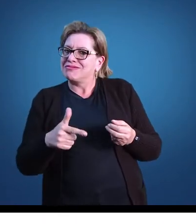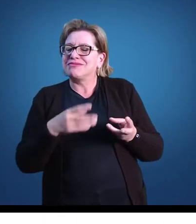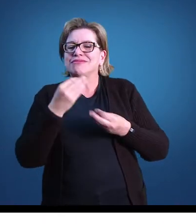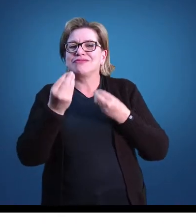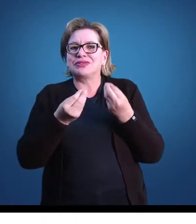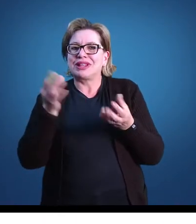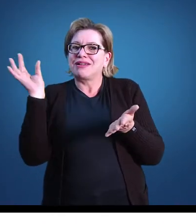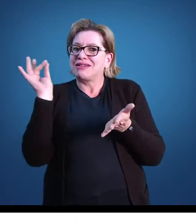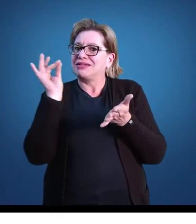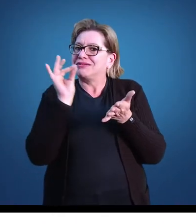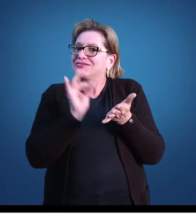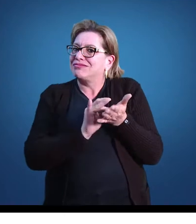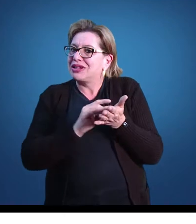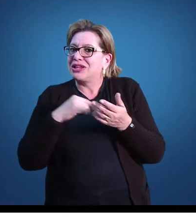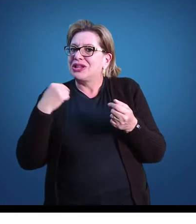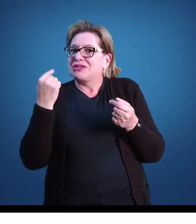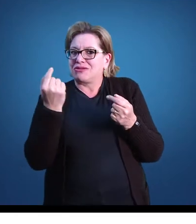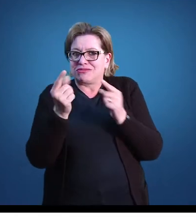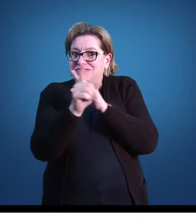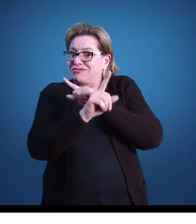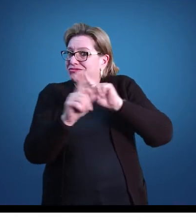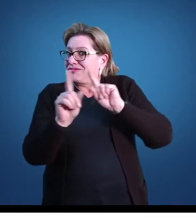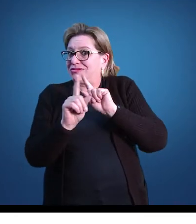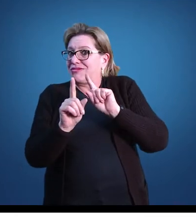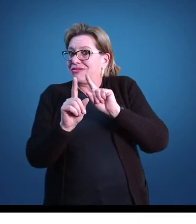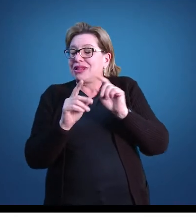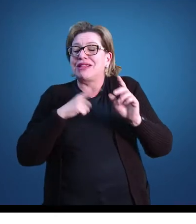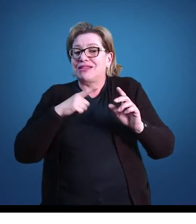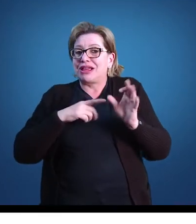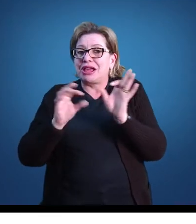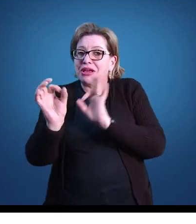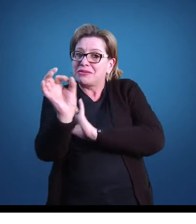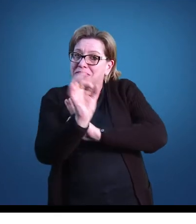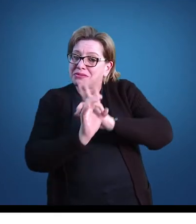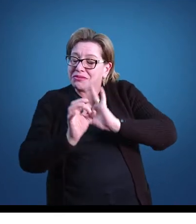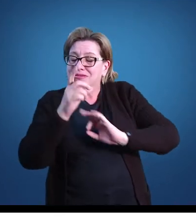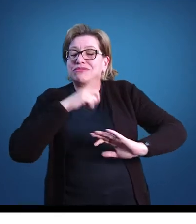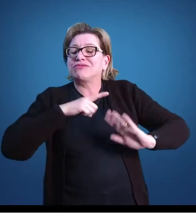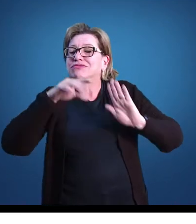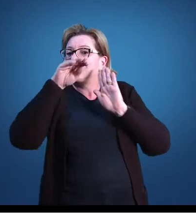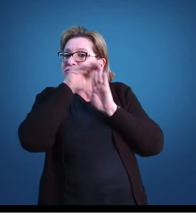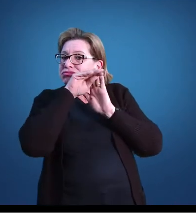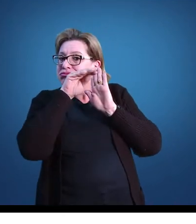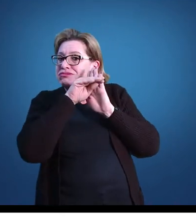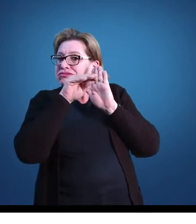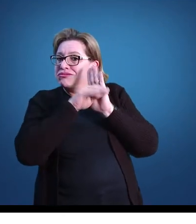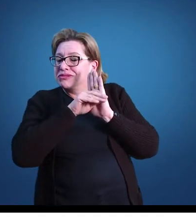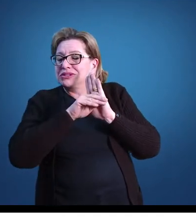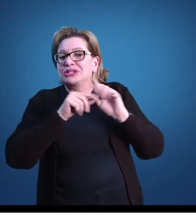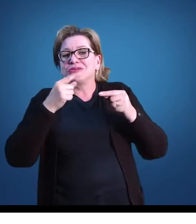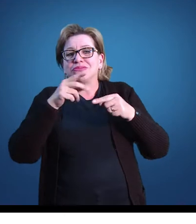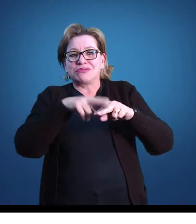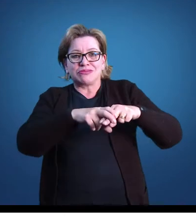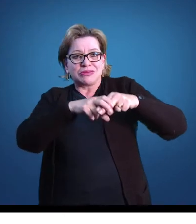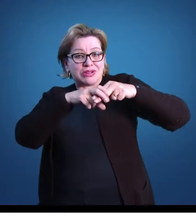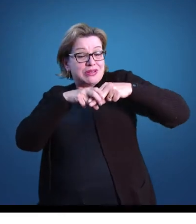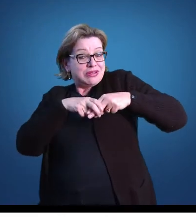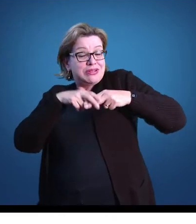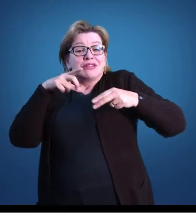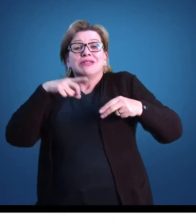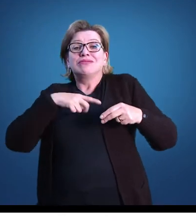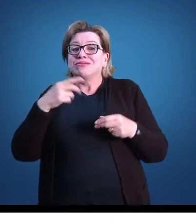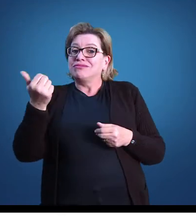E, na realidade, nós estamos vendo aqui que não, que tem todo um preparo, tem todo um planejamento e, consequentemente, a